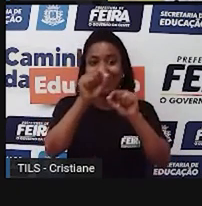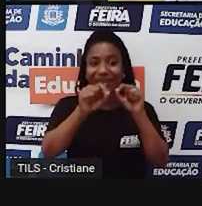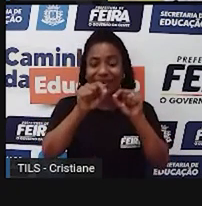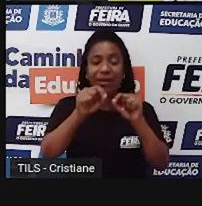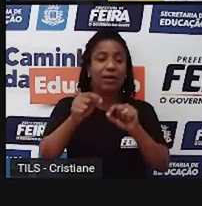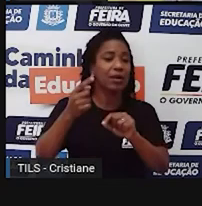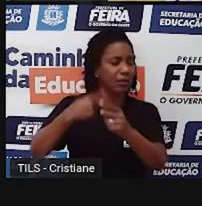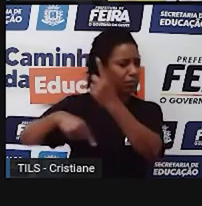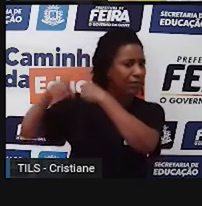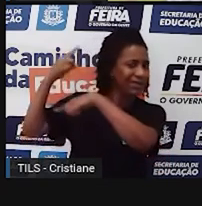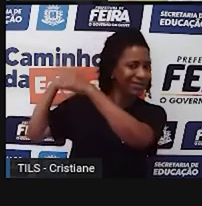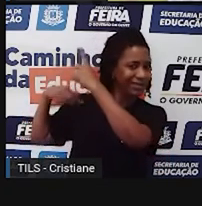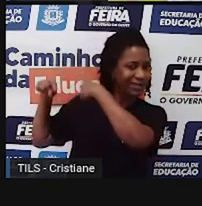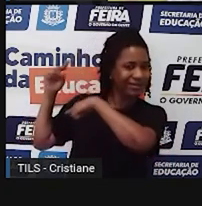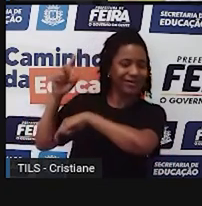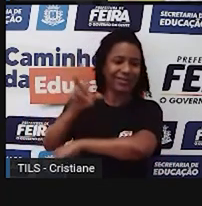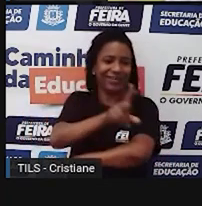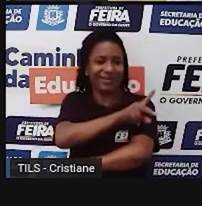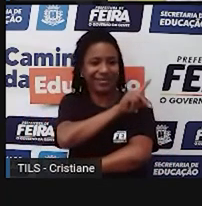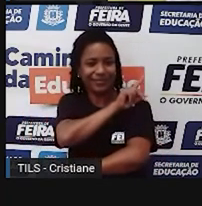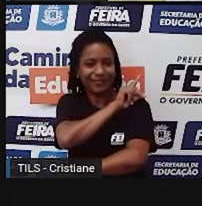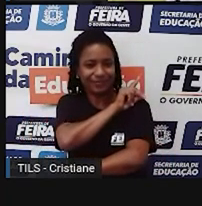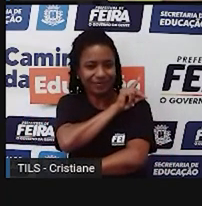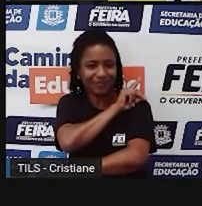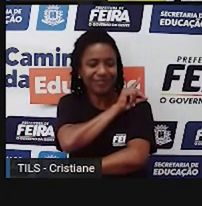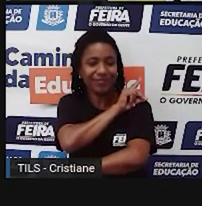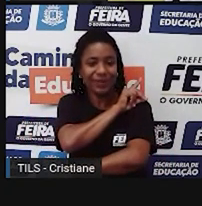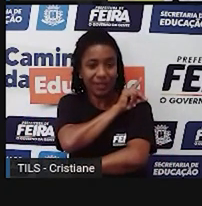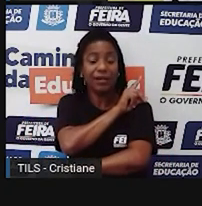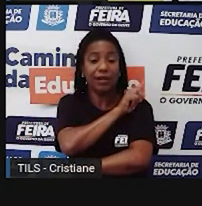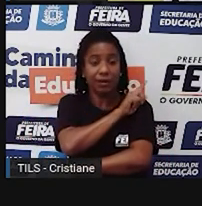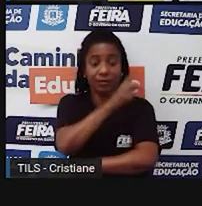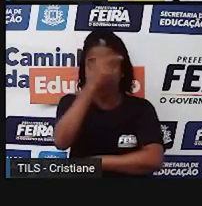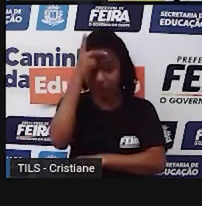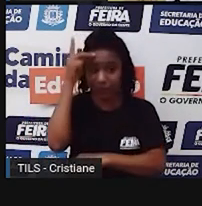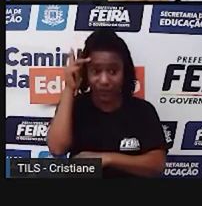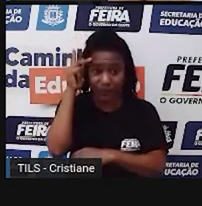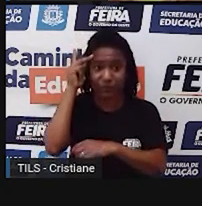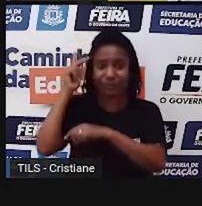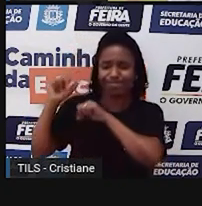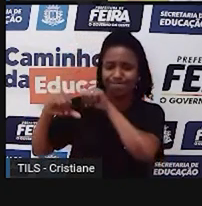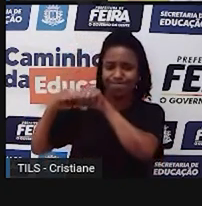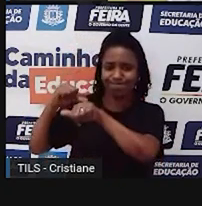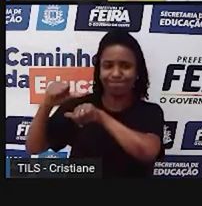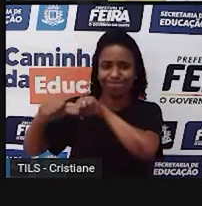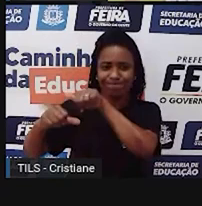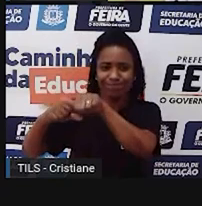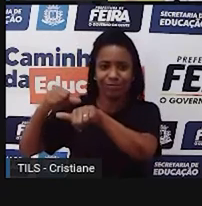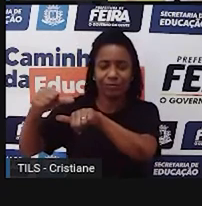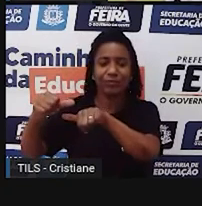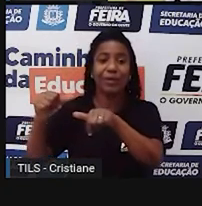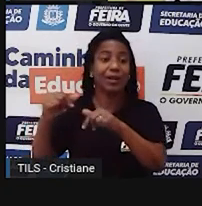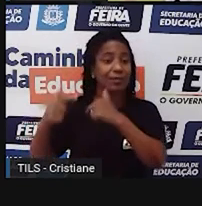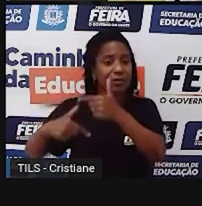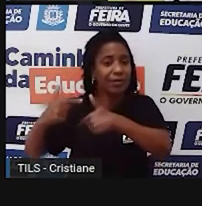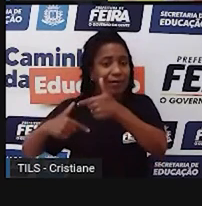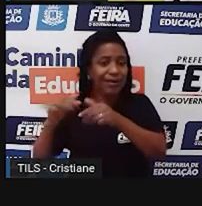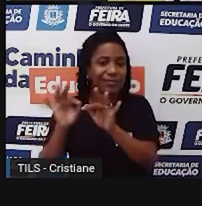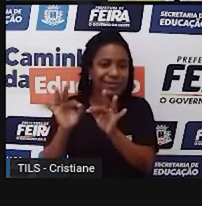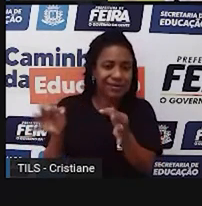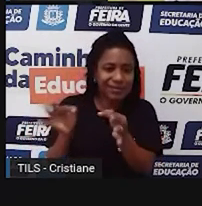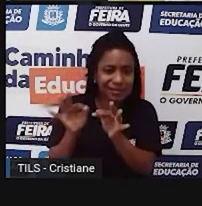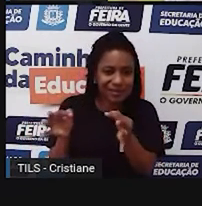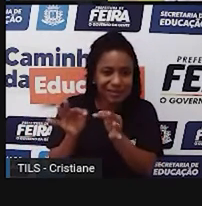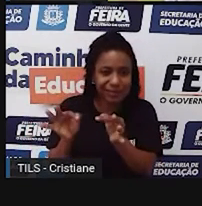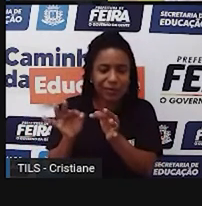alterando a natureza. Claro que lá no período pré-histórico eram coisas mais simples, né, atividades mais simples e a alteração